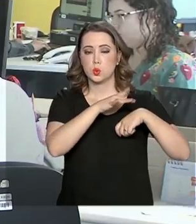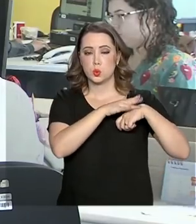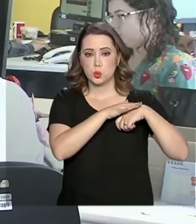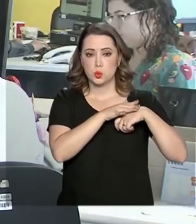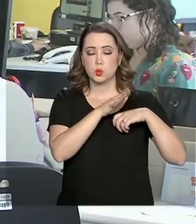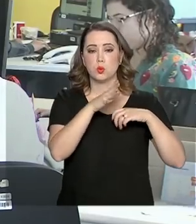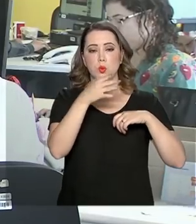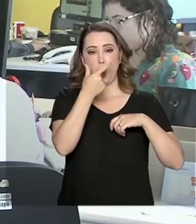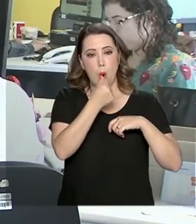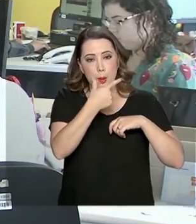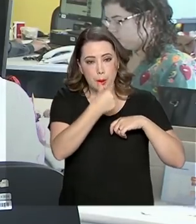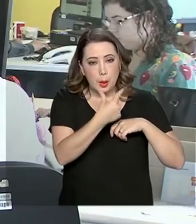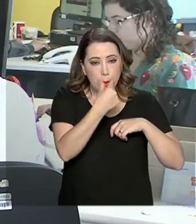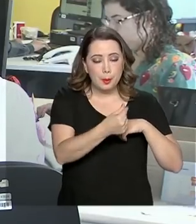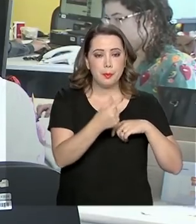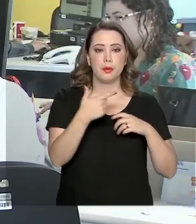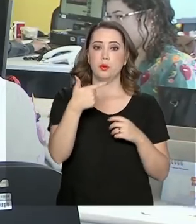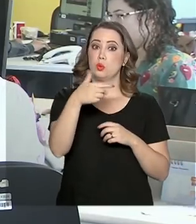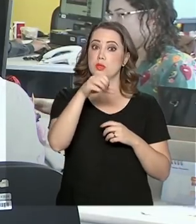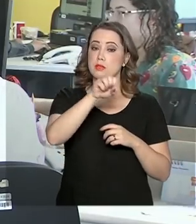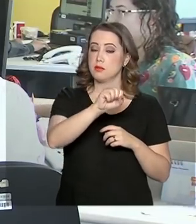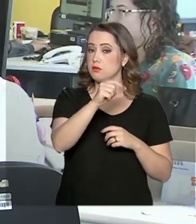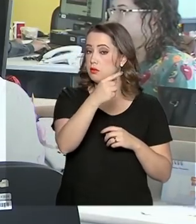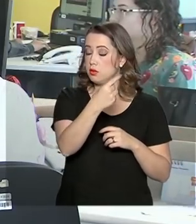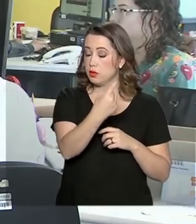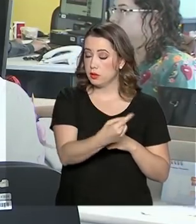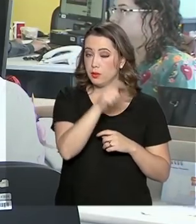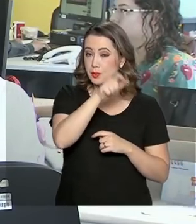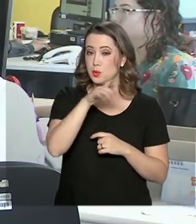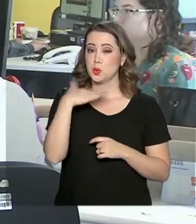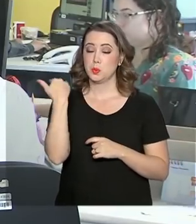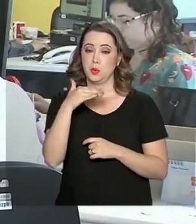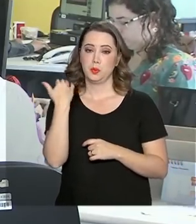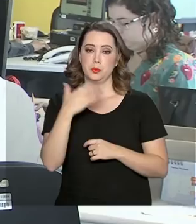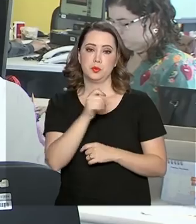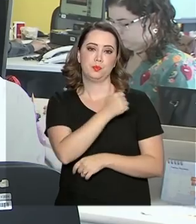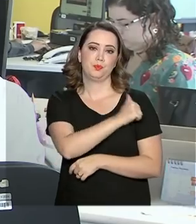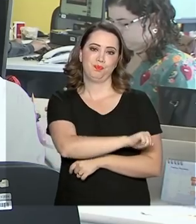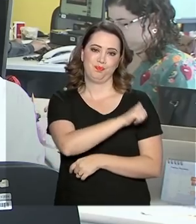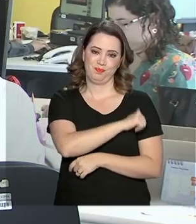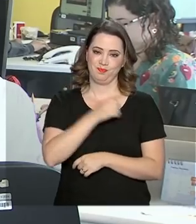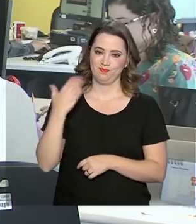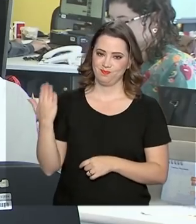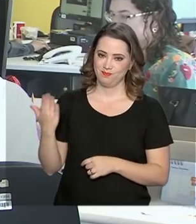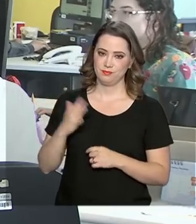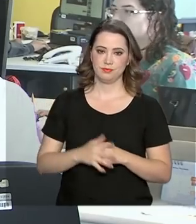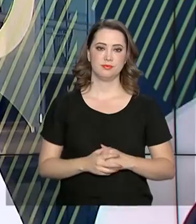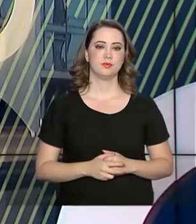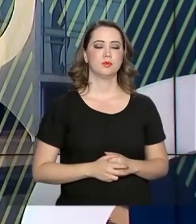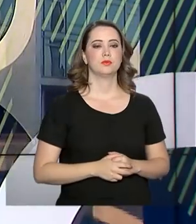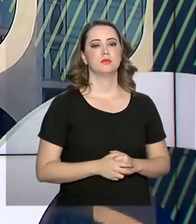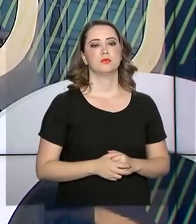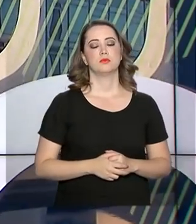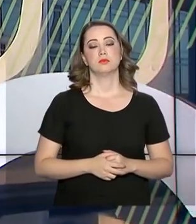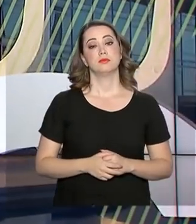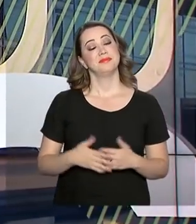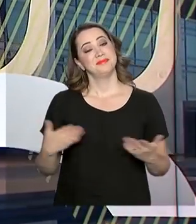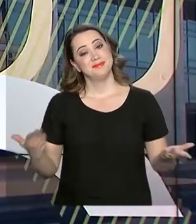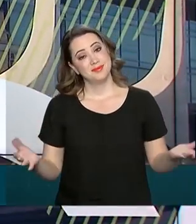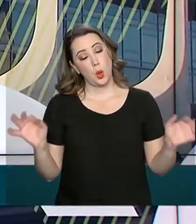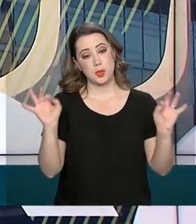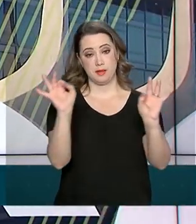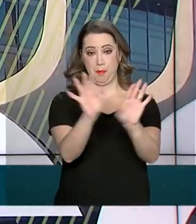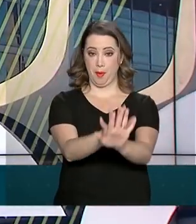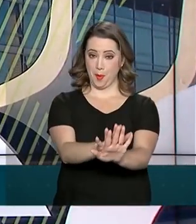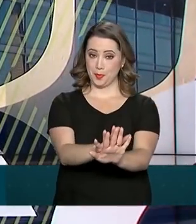país, com 281 mortes. Do Rio de Janeiro, Alessandra Lago, para o Governo Agora. E o Governo Agora